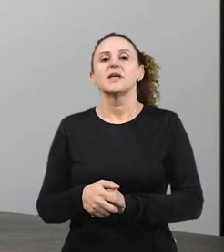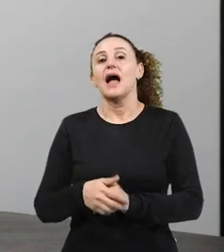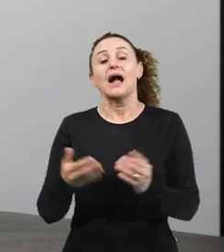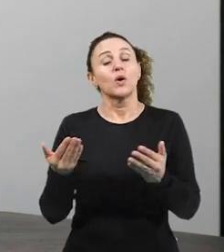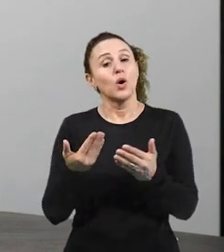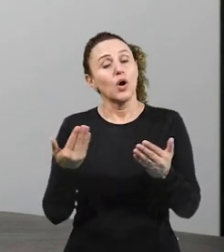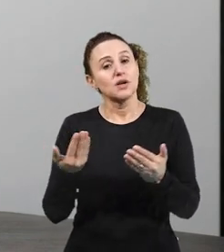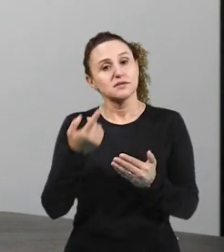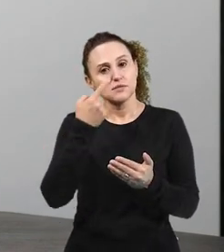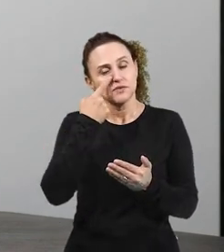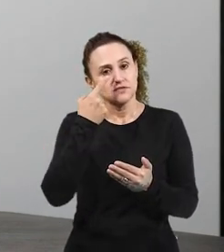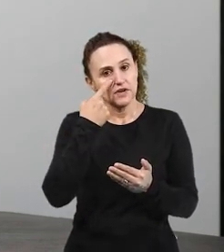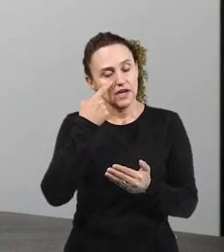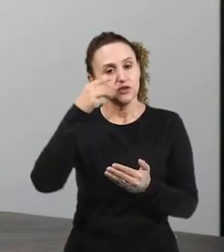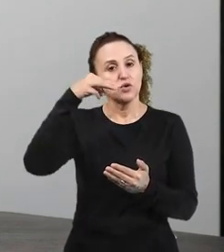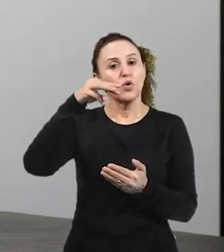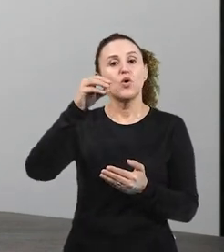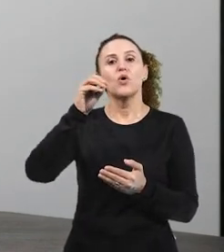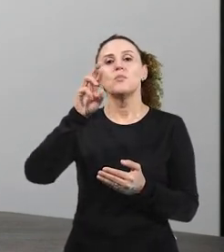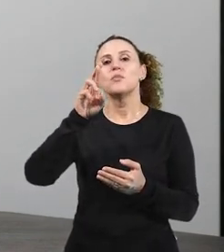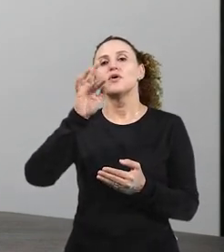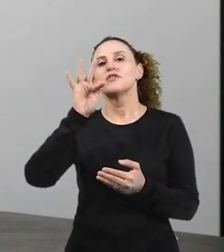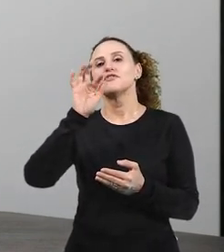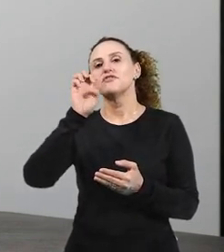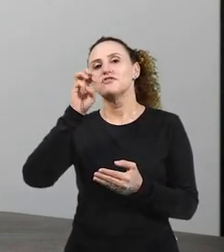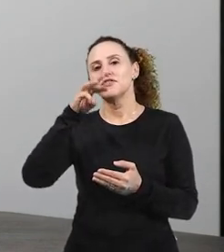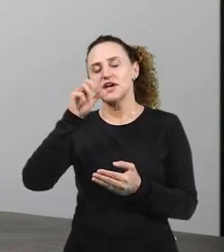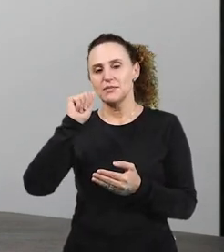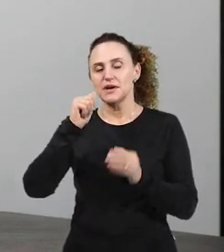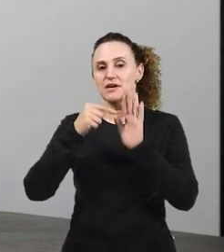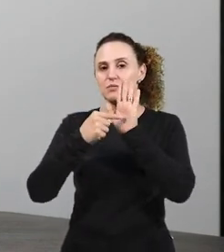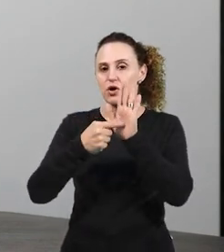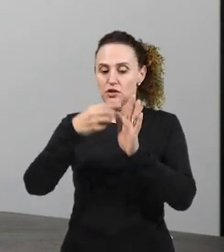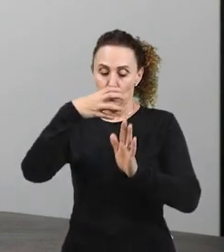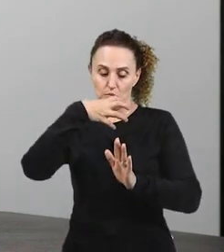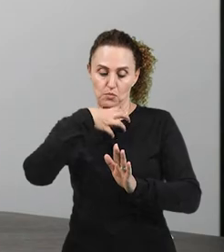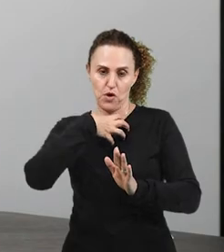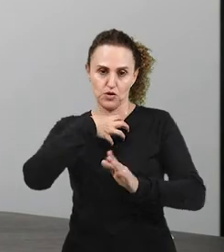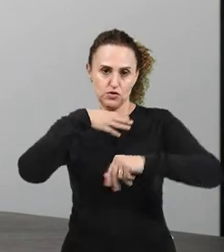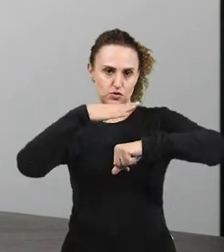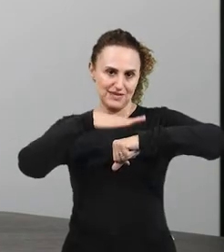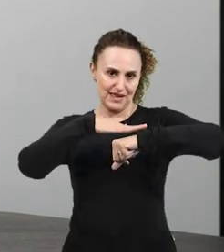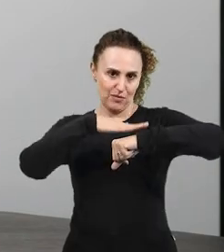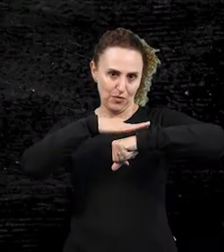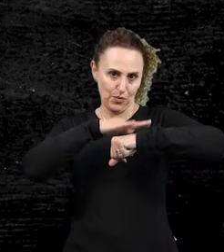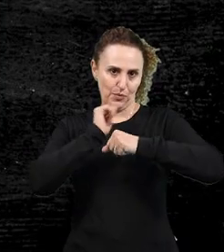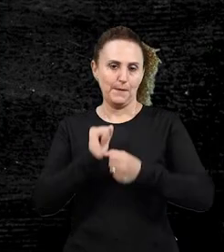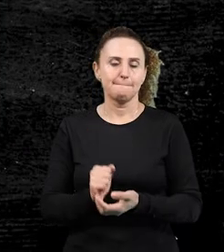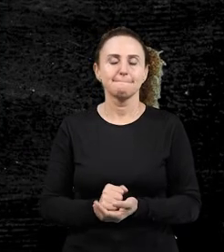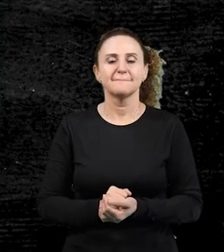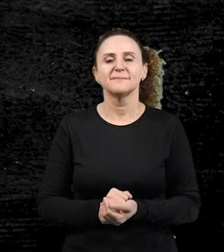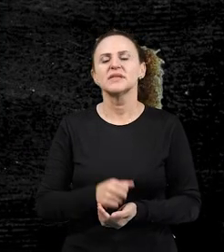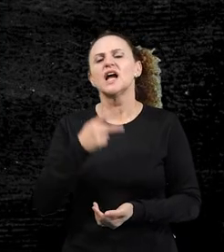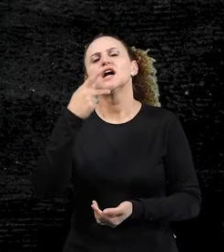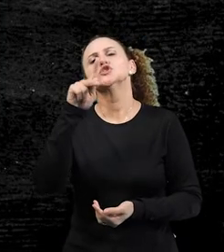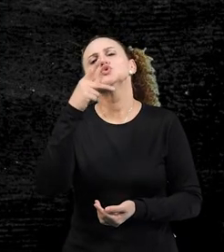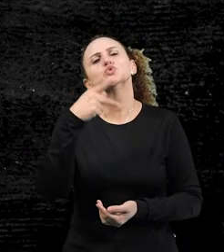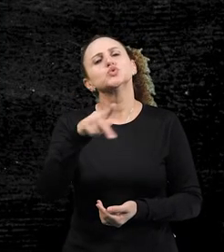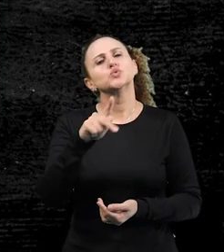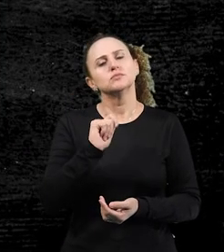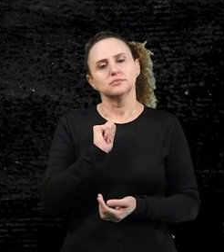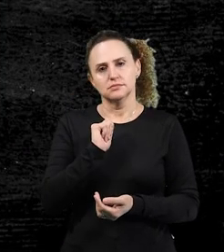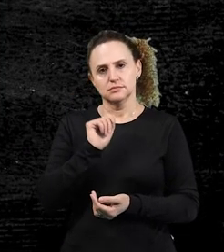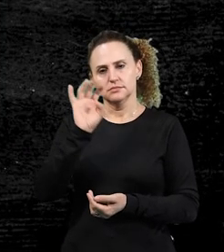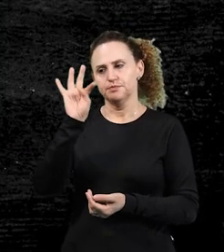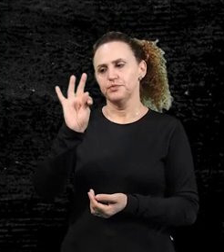identificando o morfema que indica modo e tempo, né? E aí, aqui, tu cantarias,